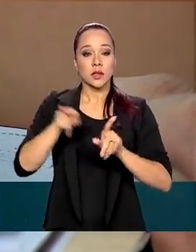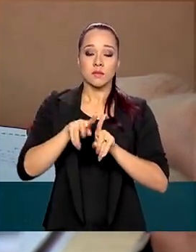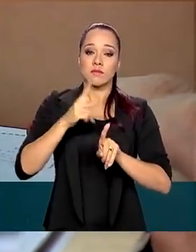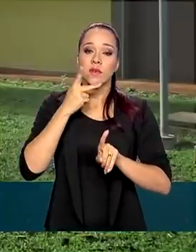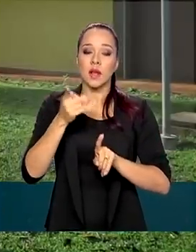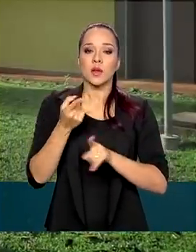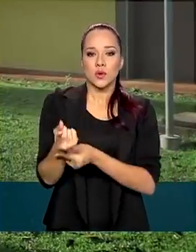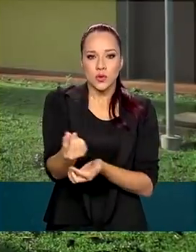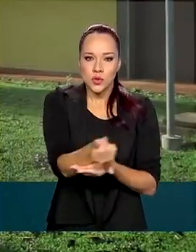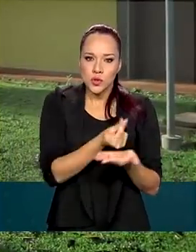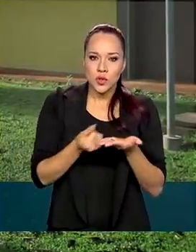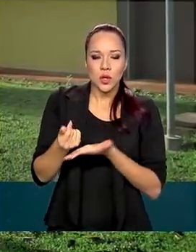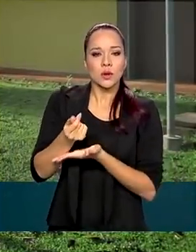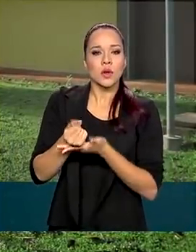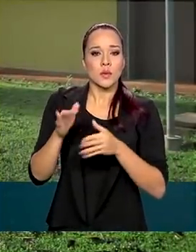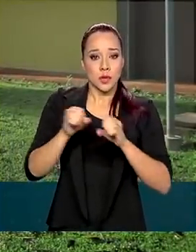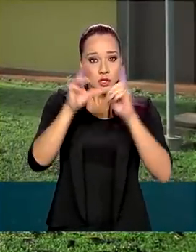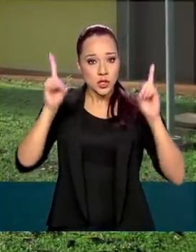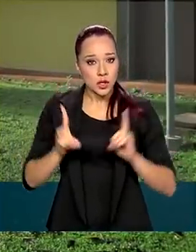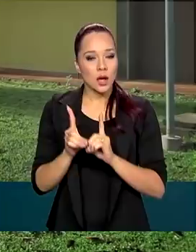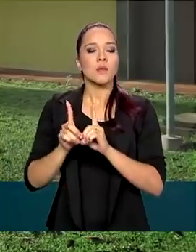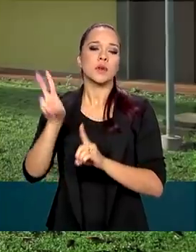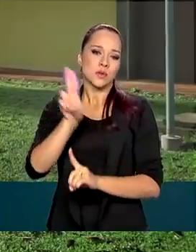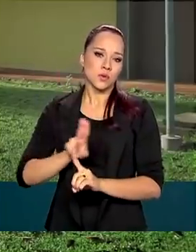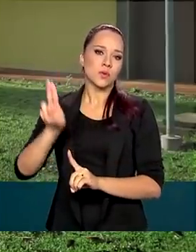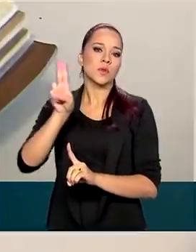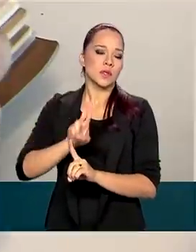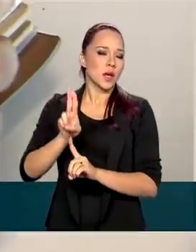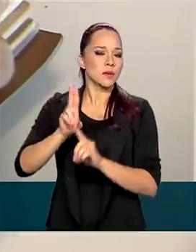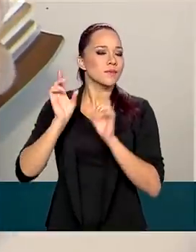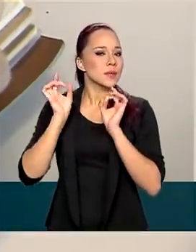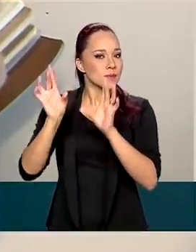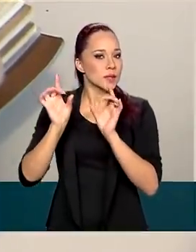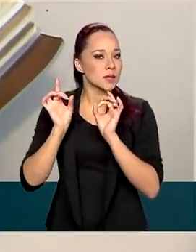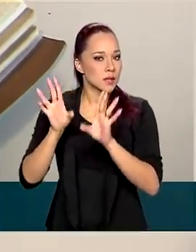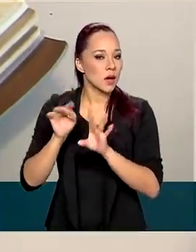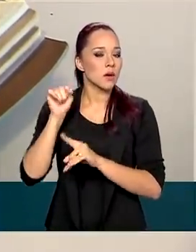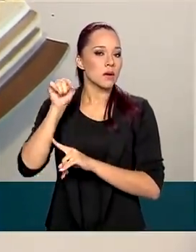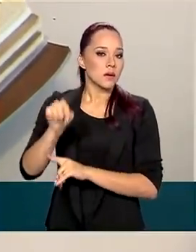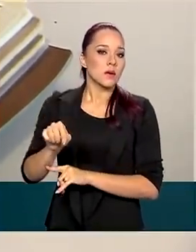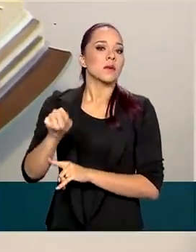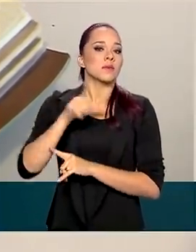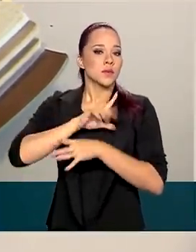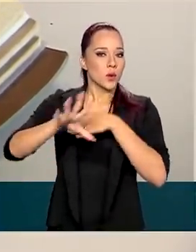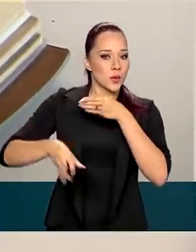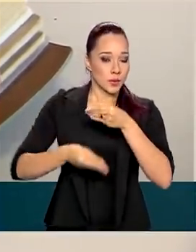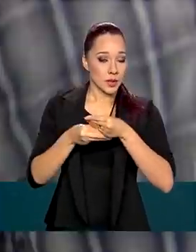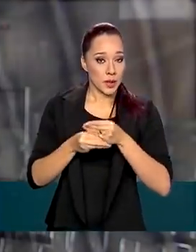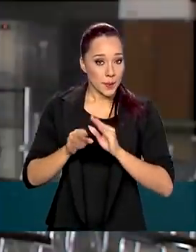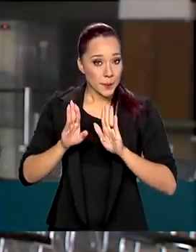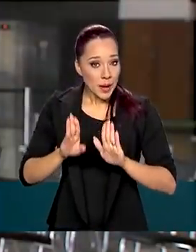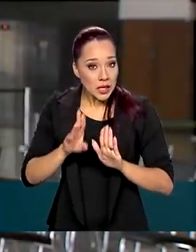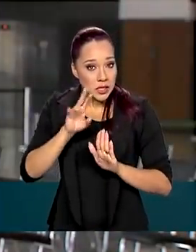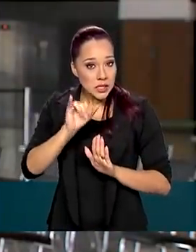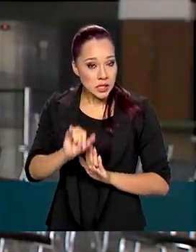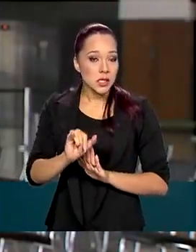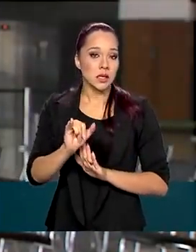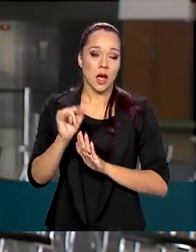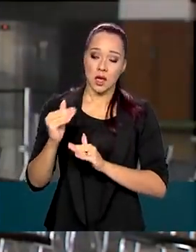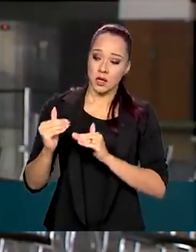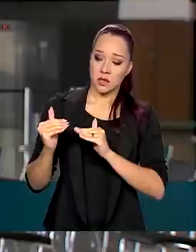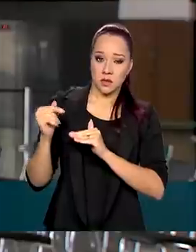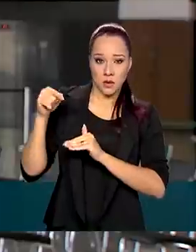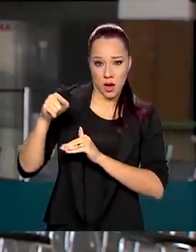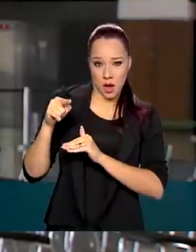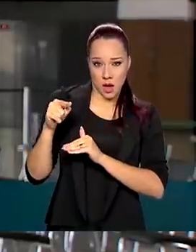educacionais digitais devem ser utilizados em caráter excepcional, de forma complementar. Porém, caso as autoridades